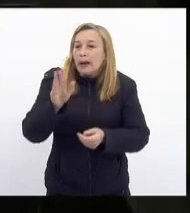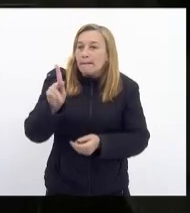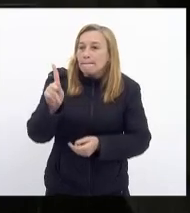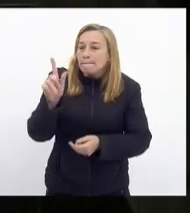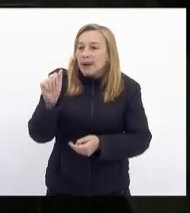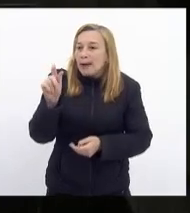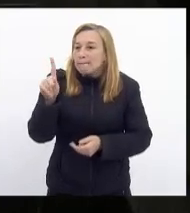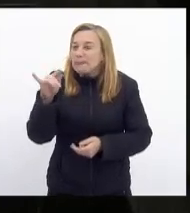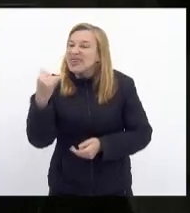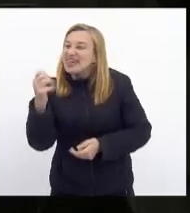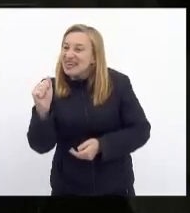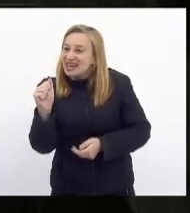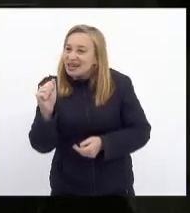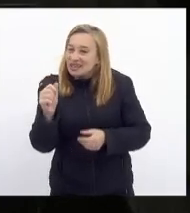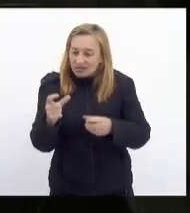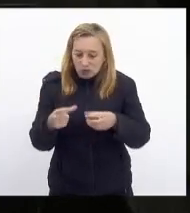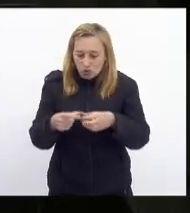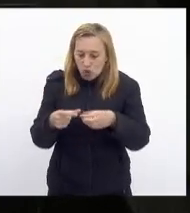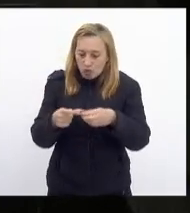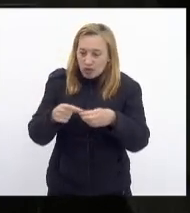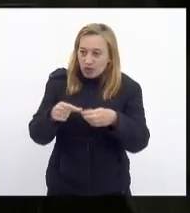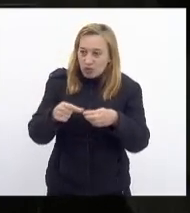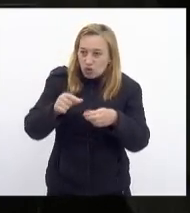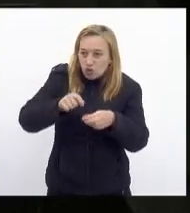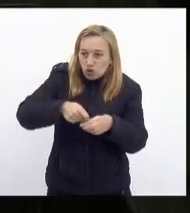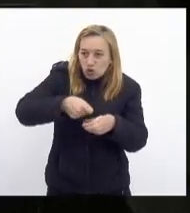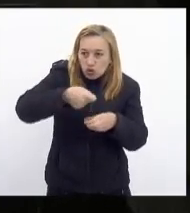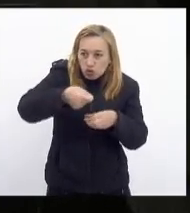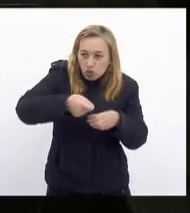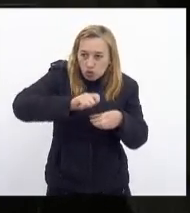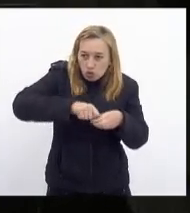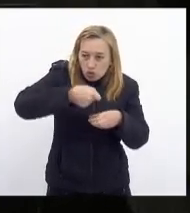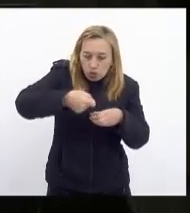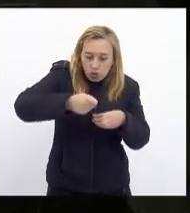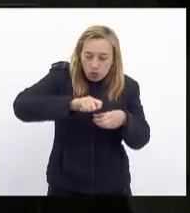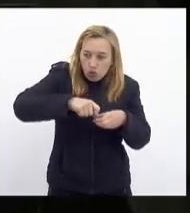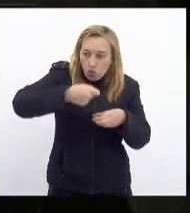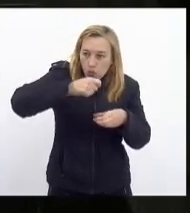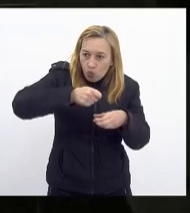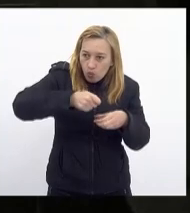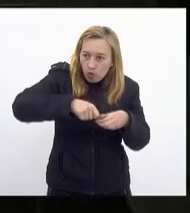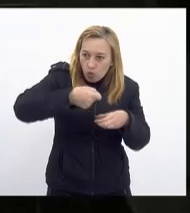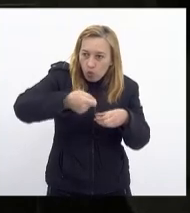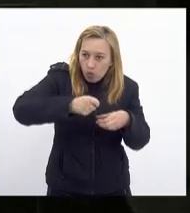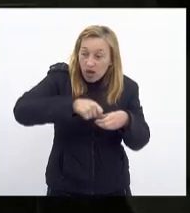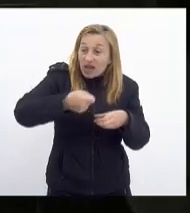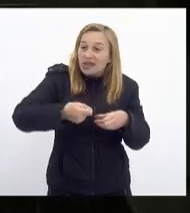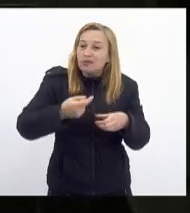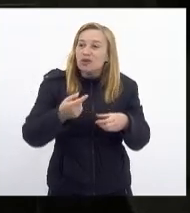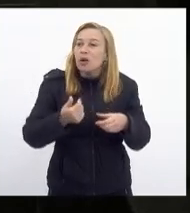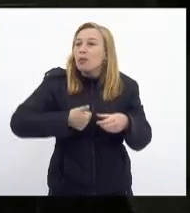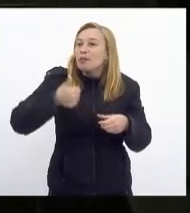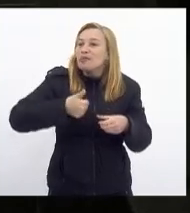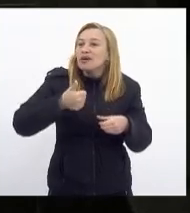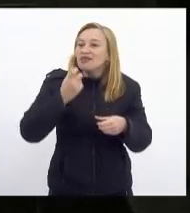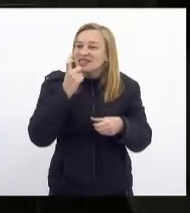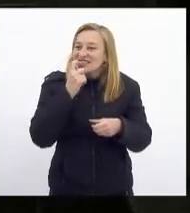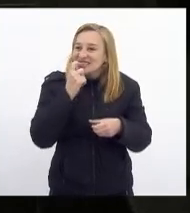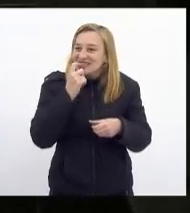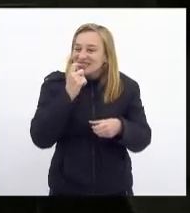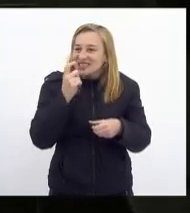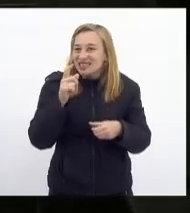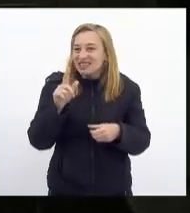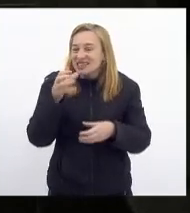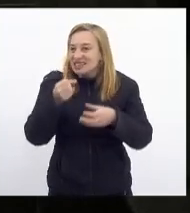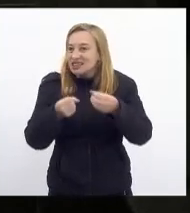que tem no supermercado aí começam a surgir os primeiros dentes de leite e lá